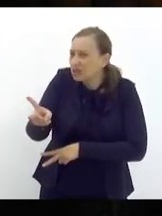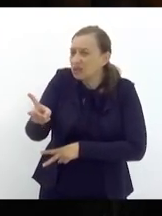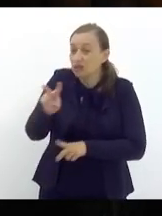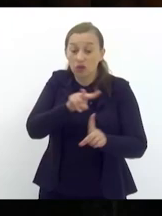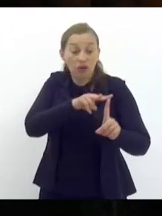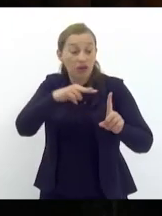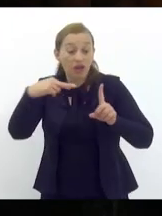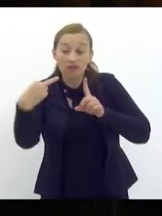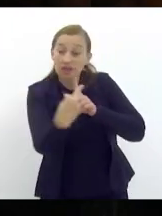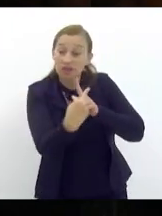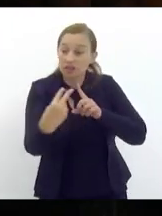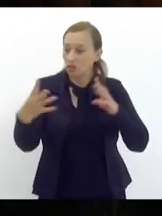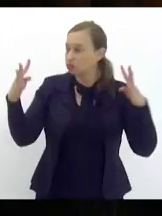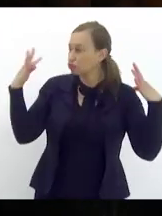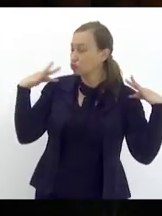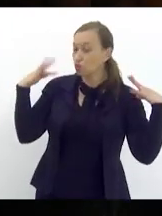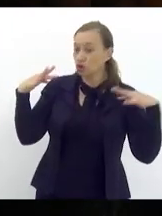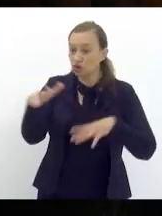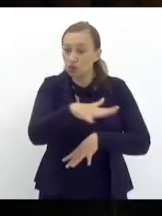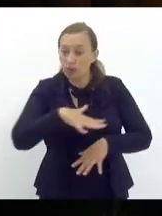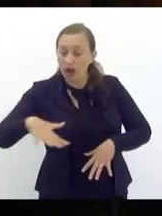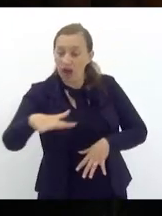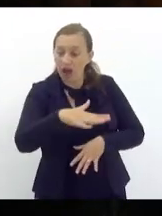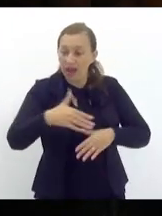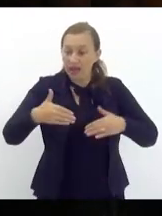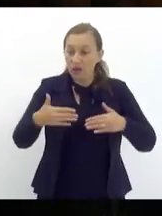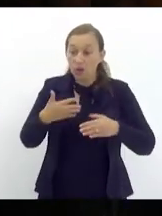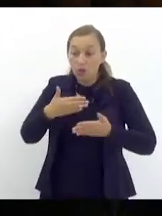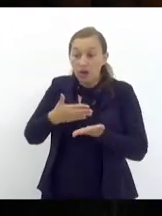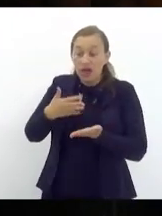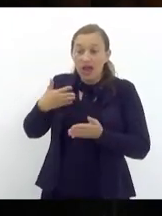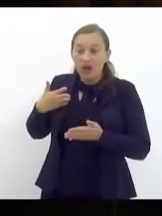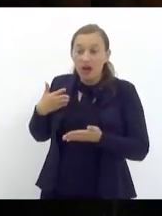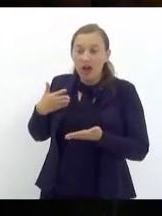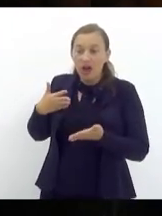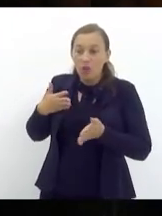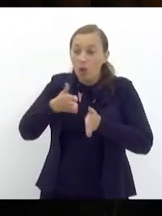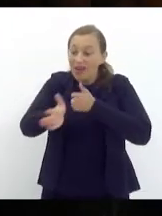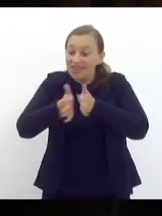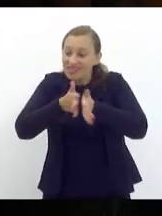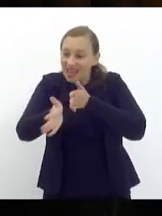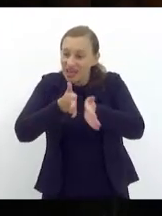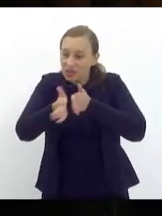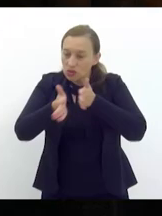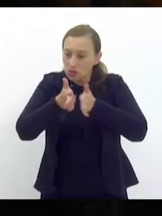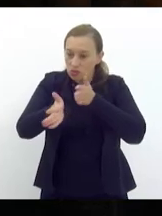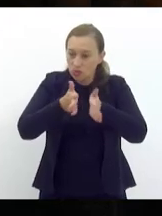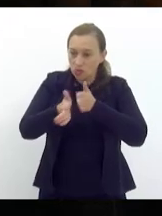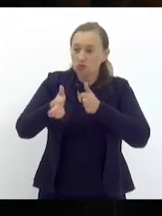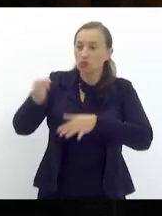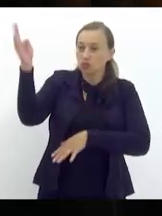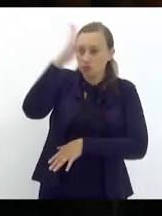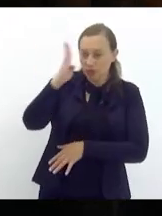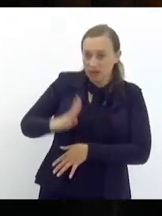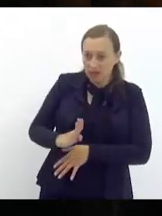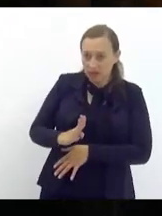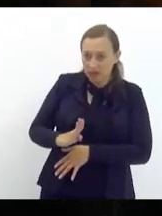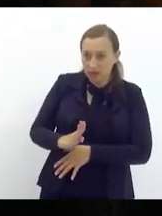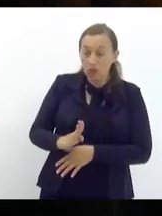turística como portão de entrada do Brasil e hoje